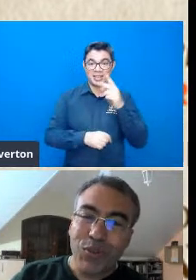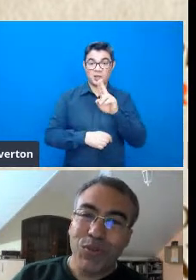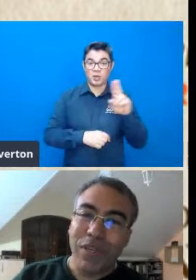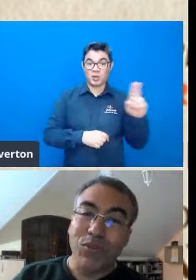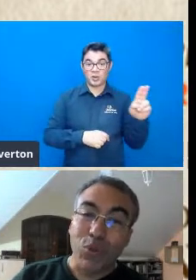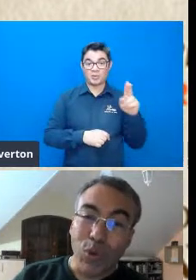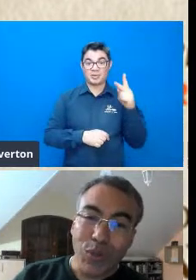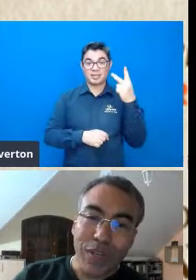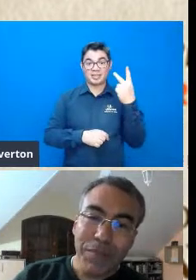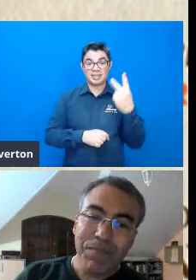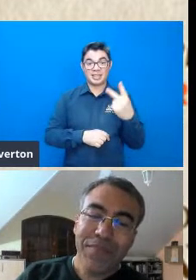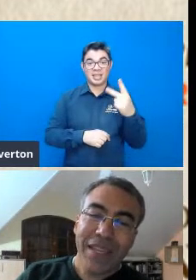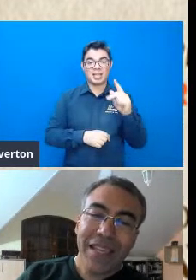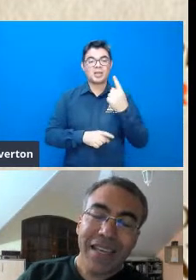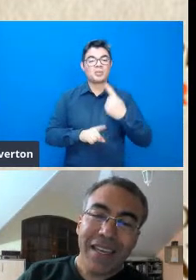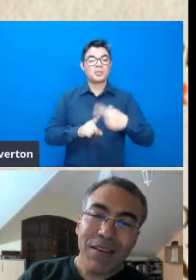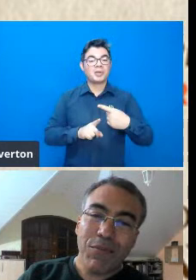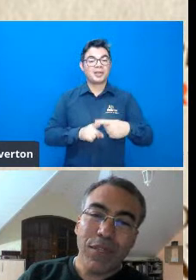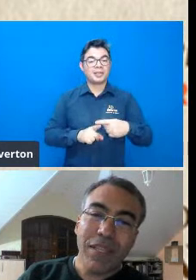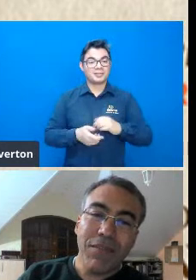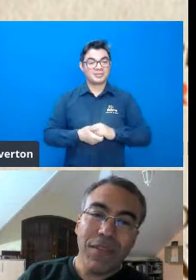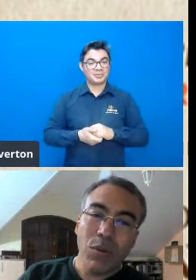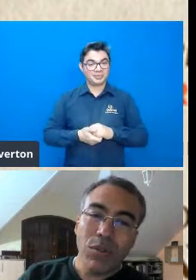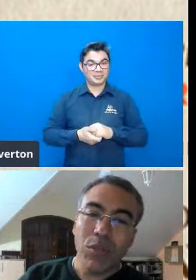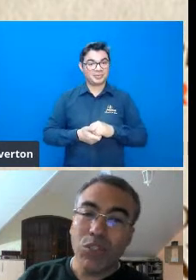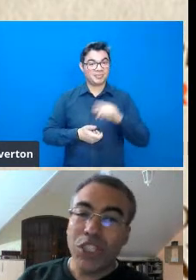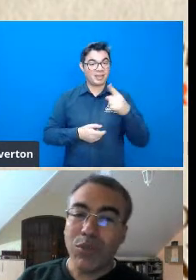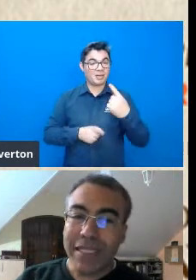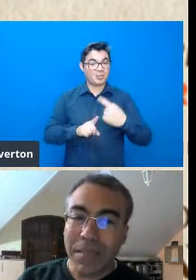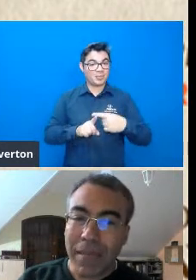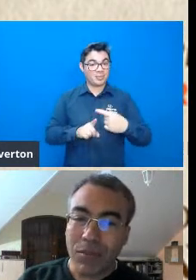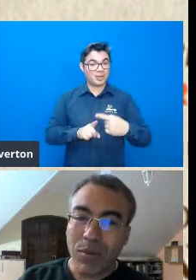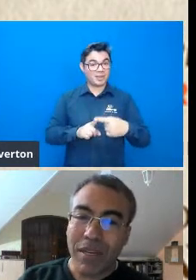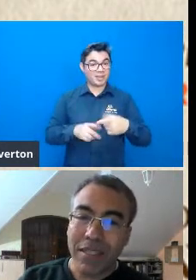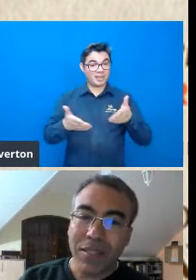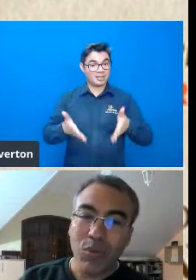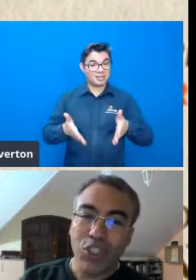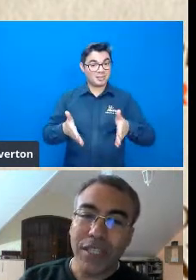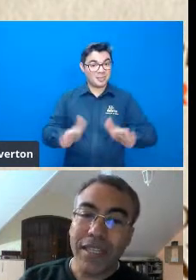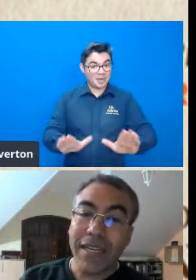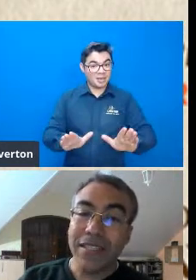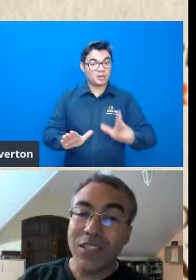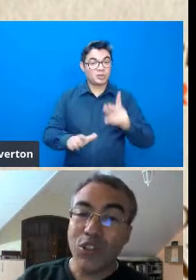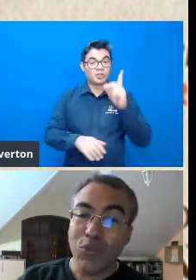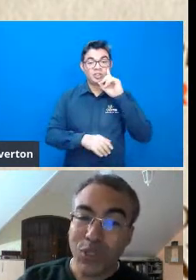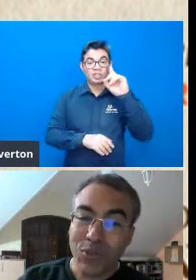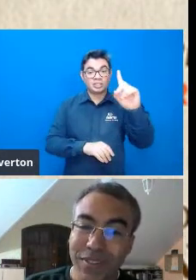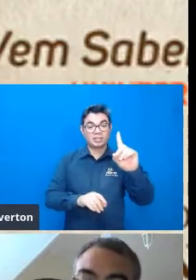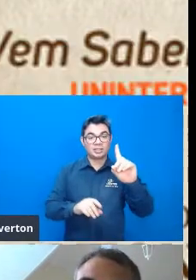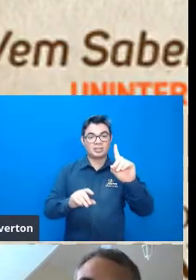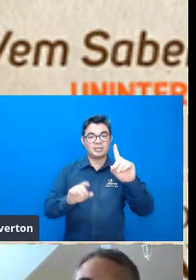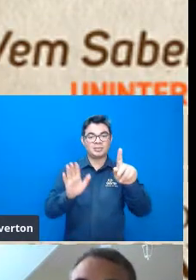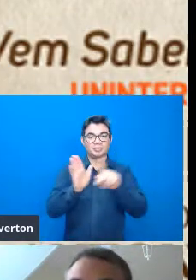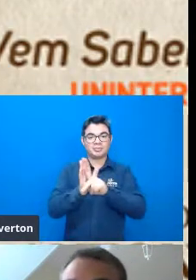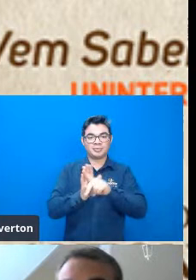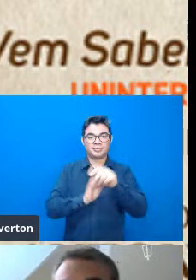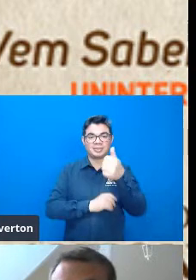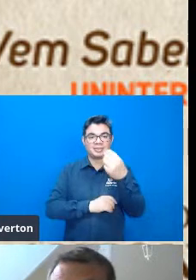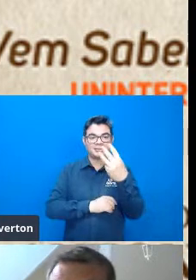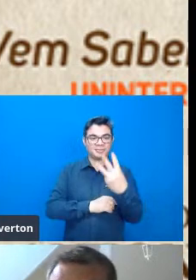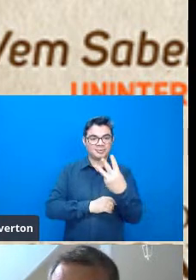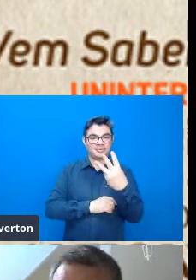do do Antônio né foi devido ao seu dia do nascimento ele nasceu no dia 13 de junho então